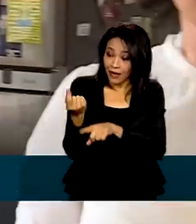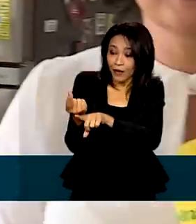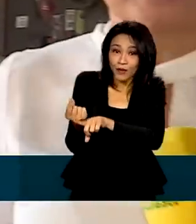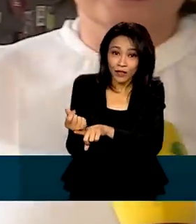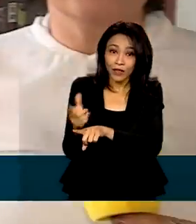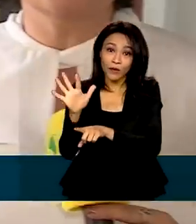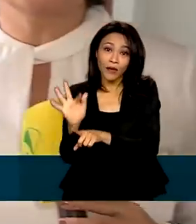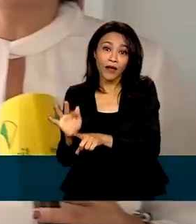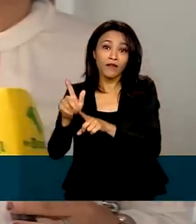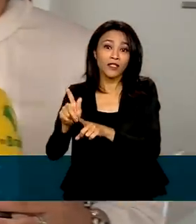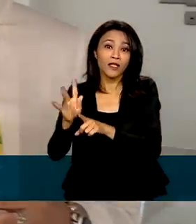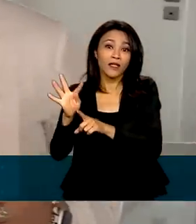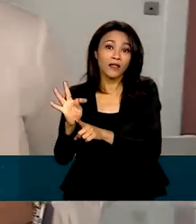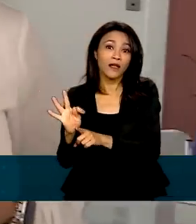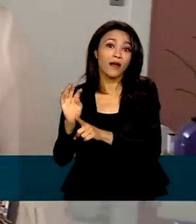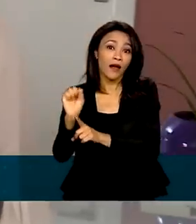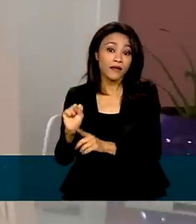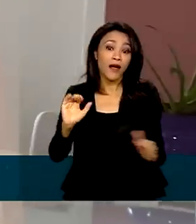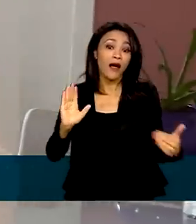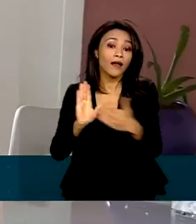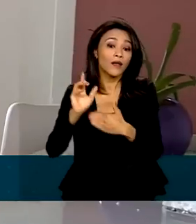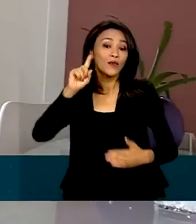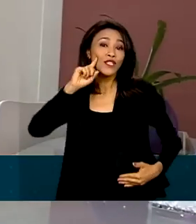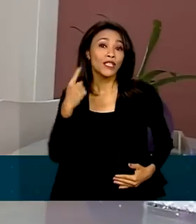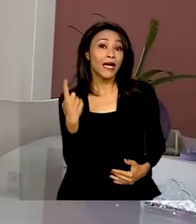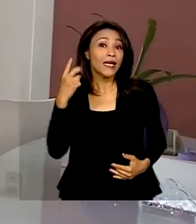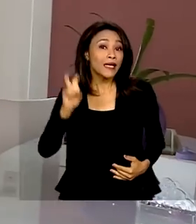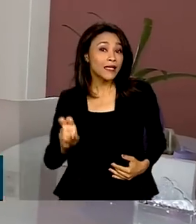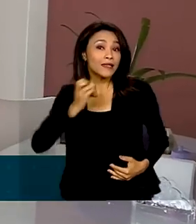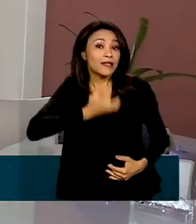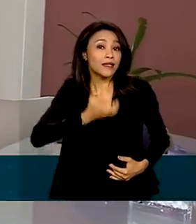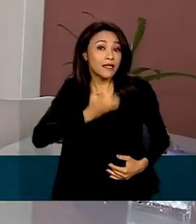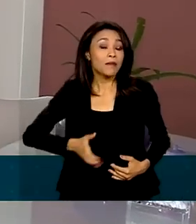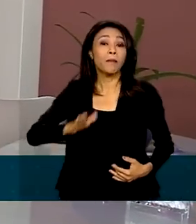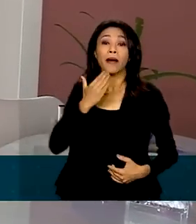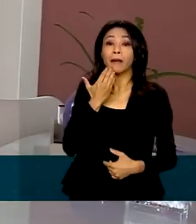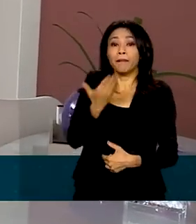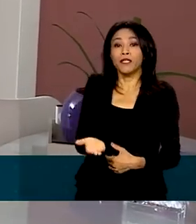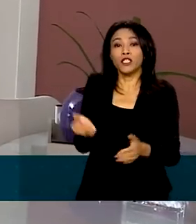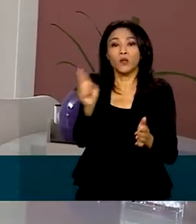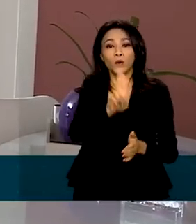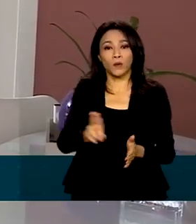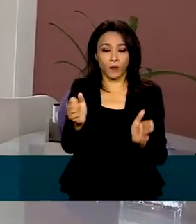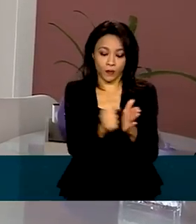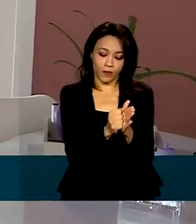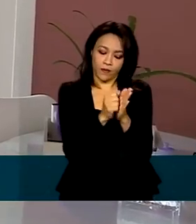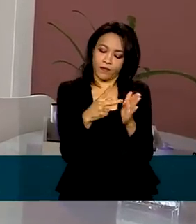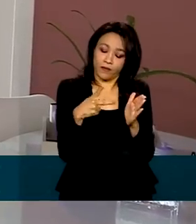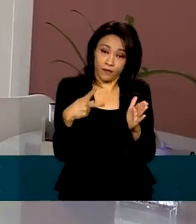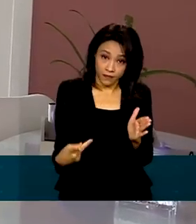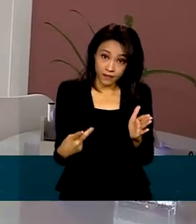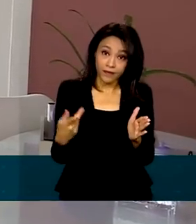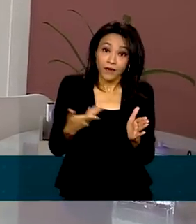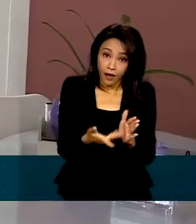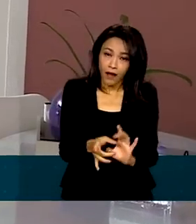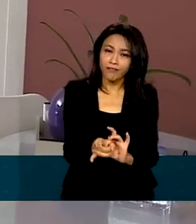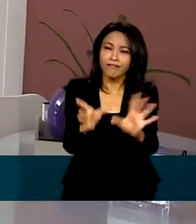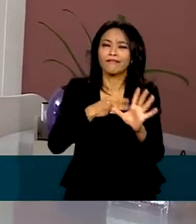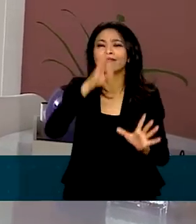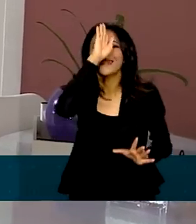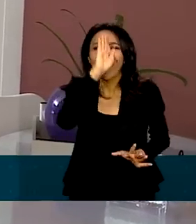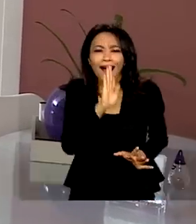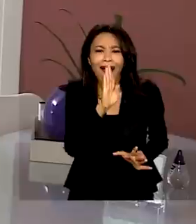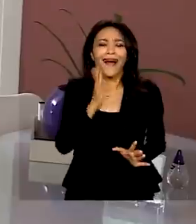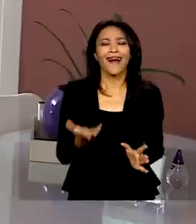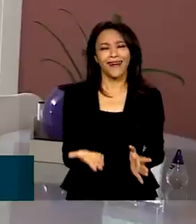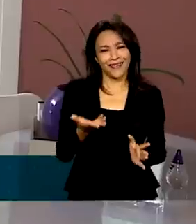garantia tem até o dia 15 de dezembro para fazer a solicitação no aplicativo FGTS, disponível de graça